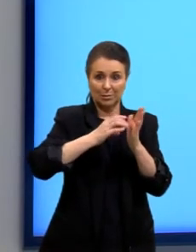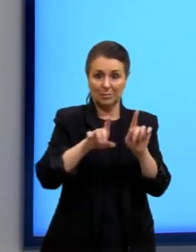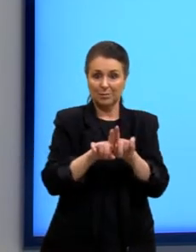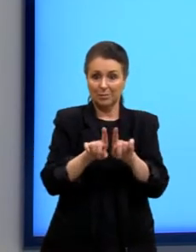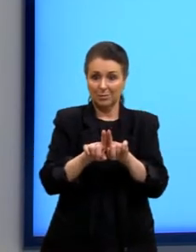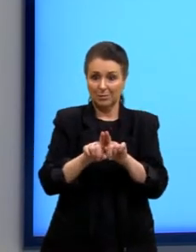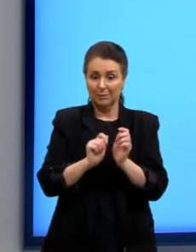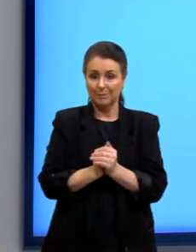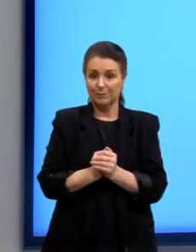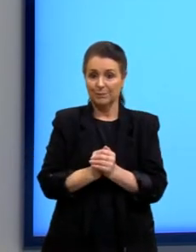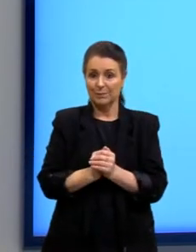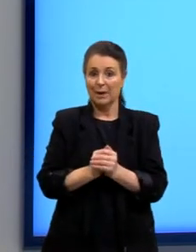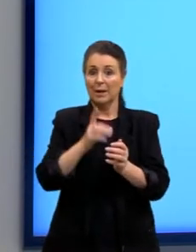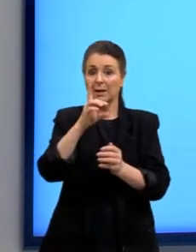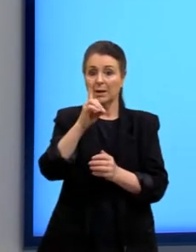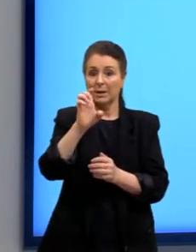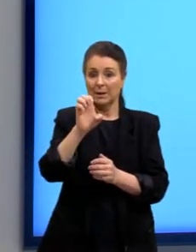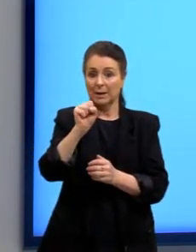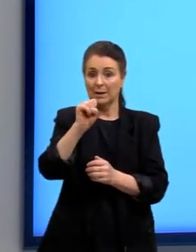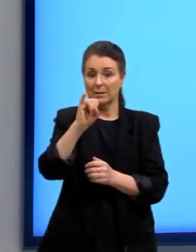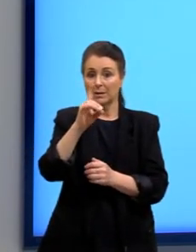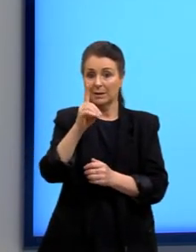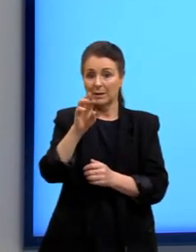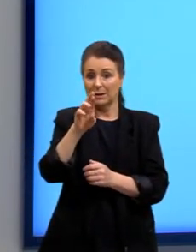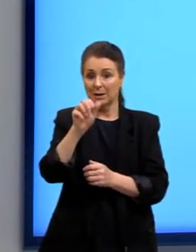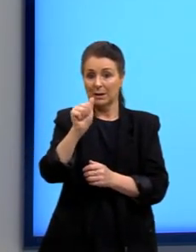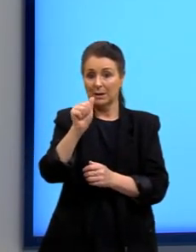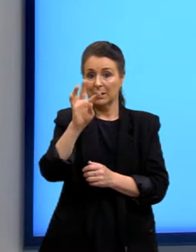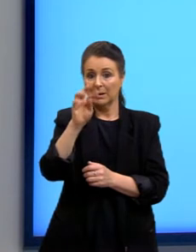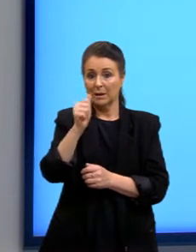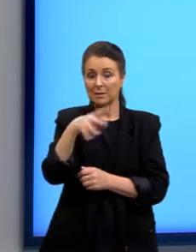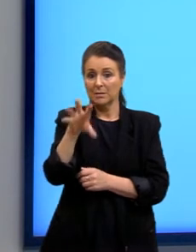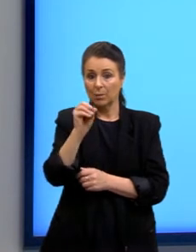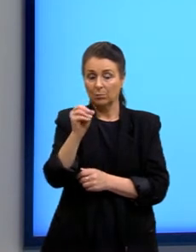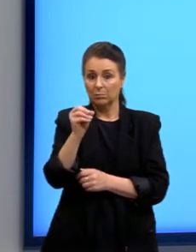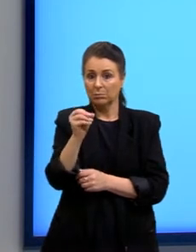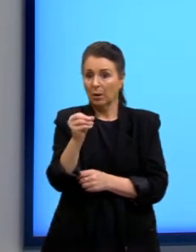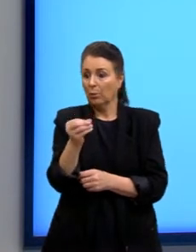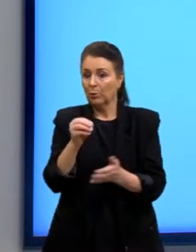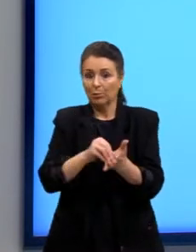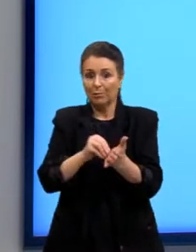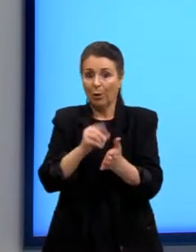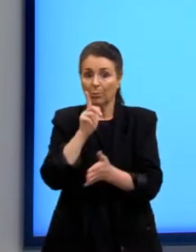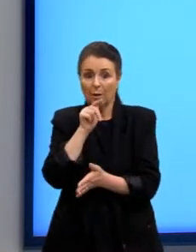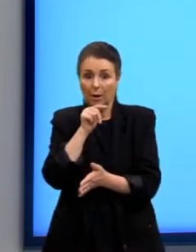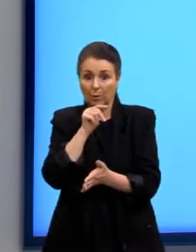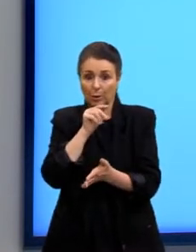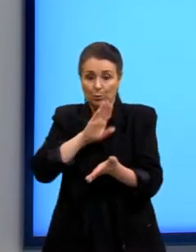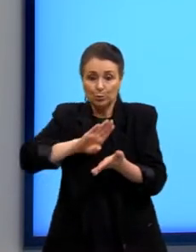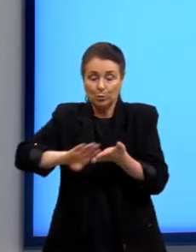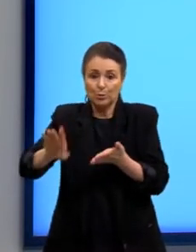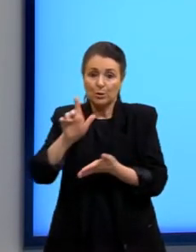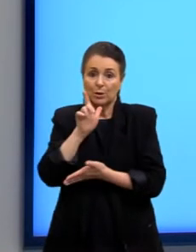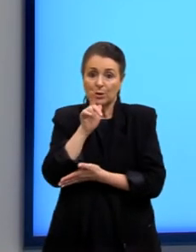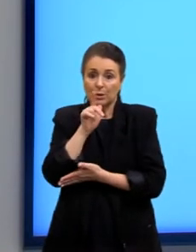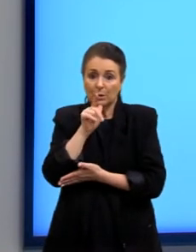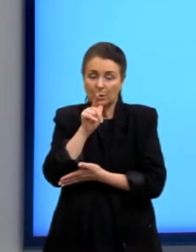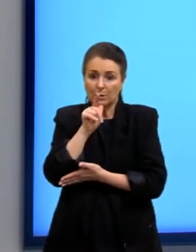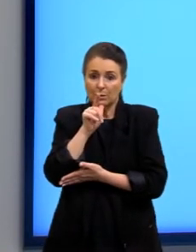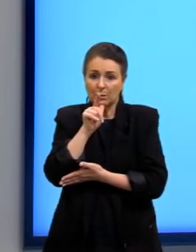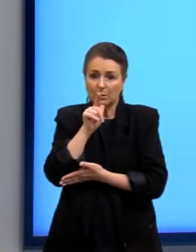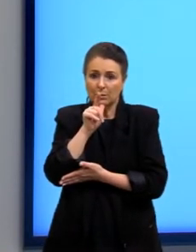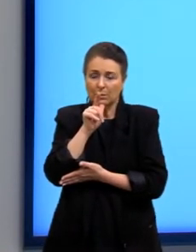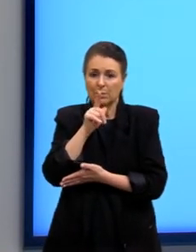Já na desidratação, desidratado é quando nós não temos água, né? Quando a gente retira água ou não toma água, gente fica